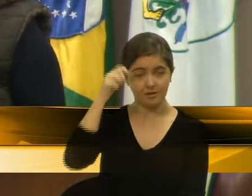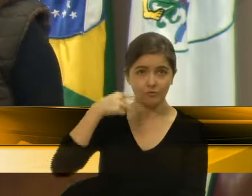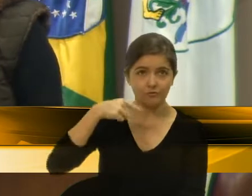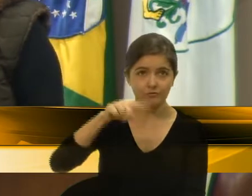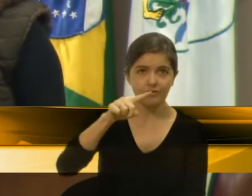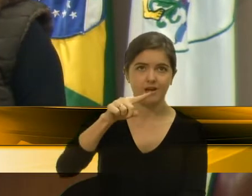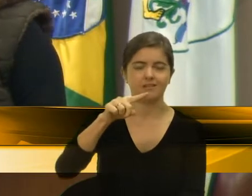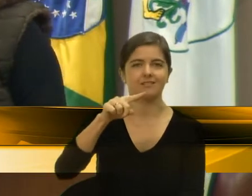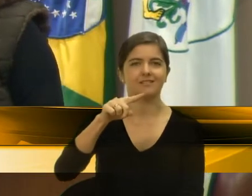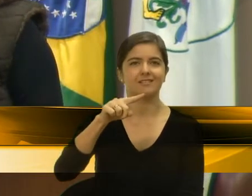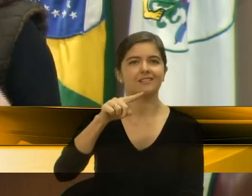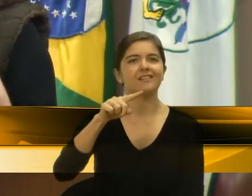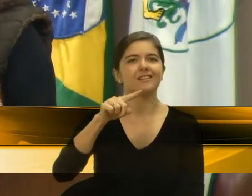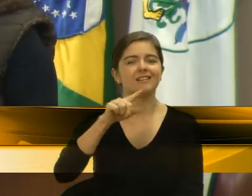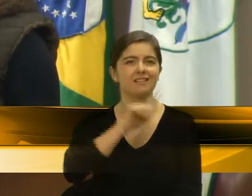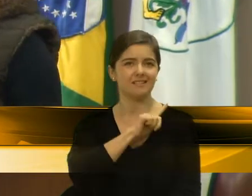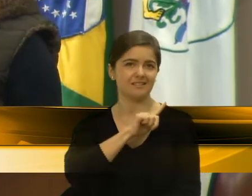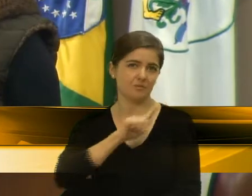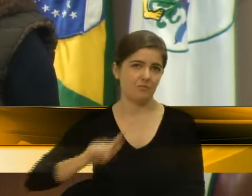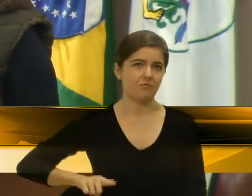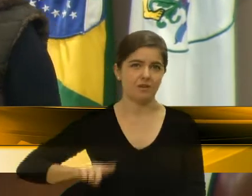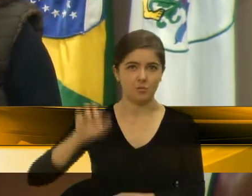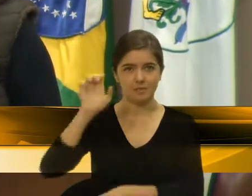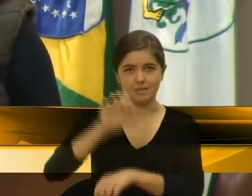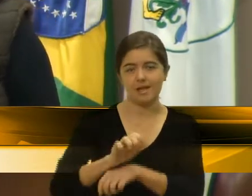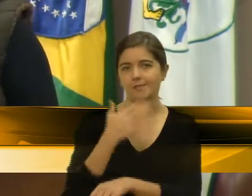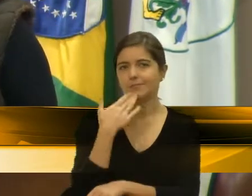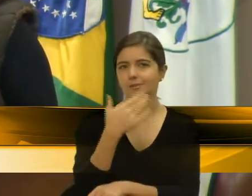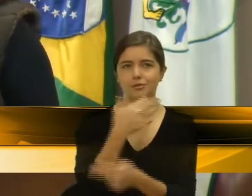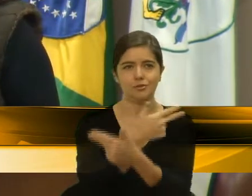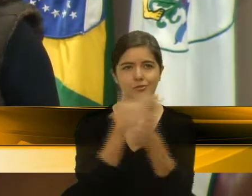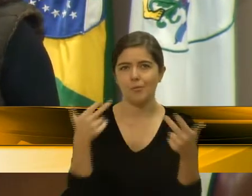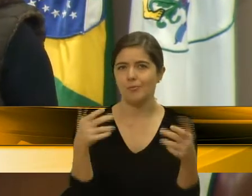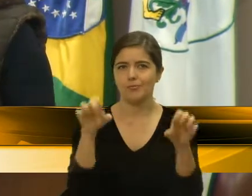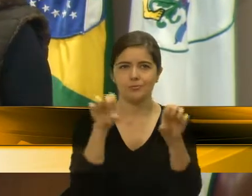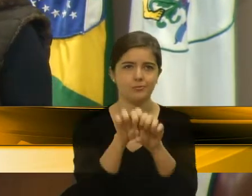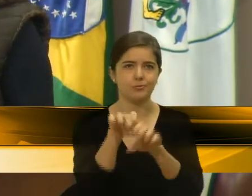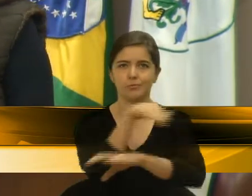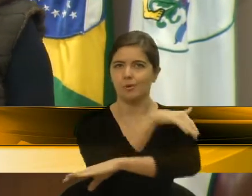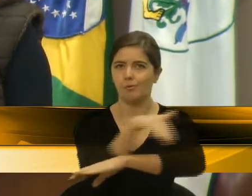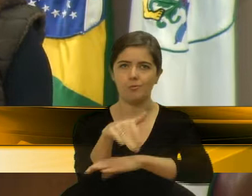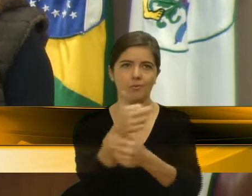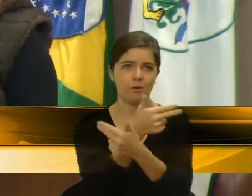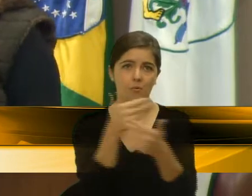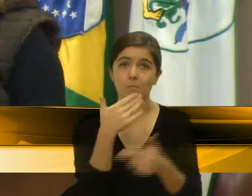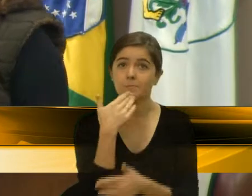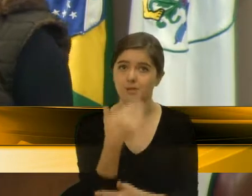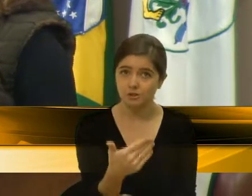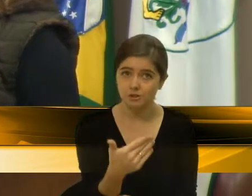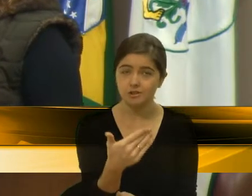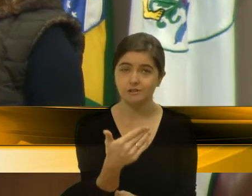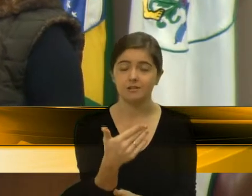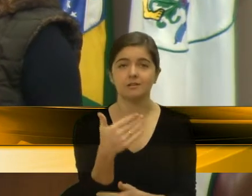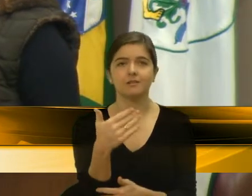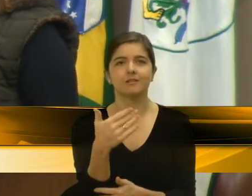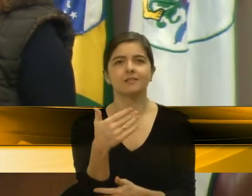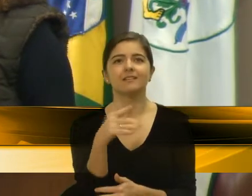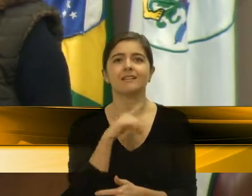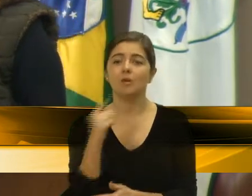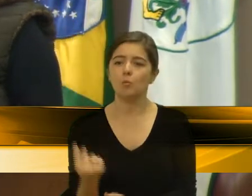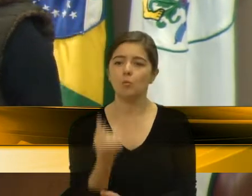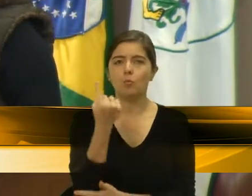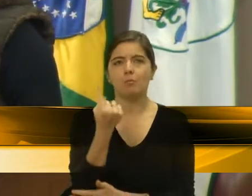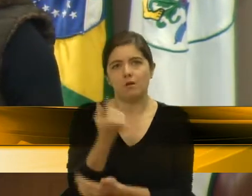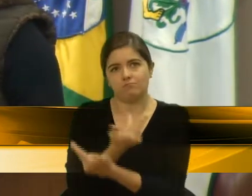Estado fazer uma reivindicação, uma duplicação de estrada, melhoria de infraestrutura, temos uma situação. Quando